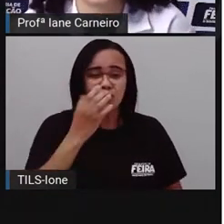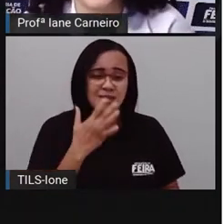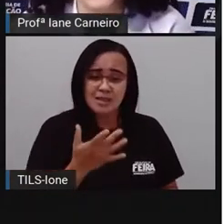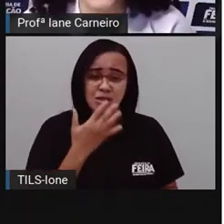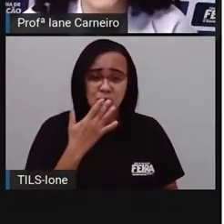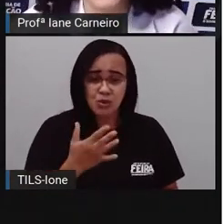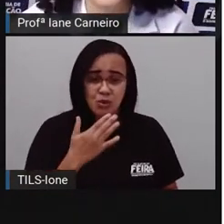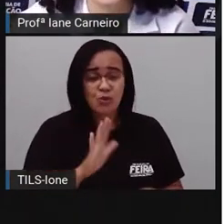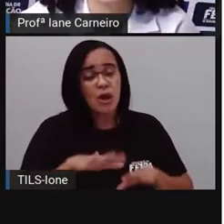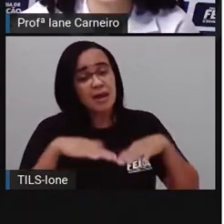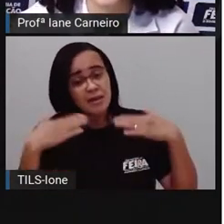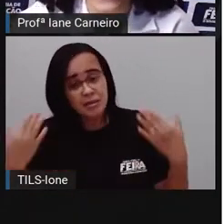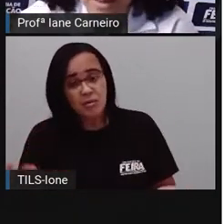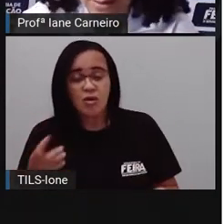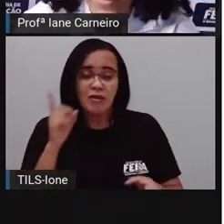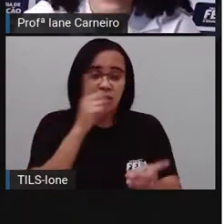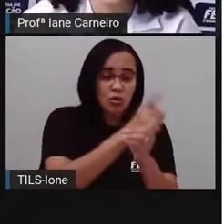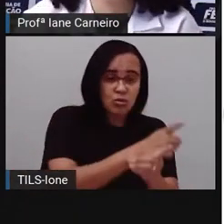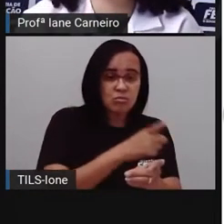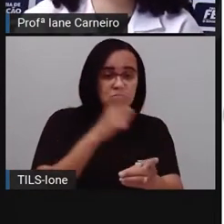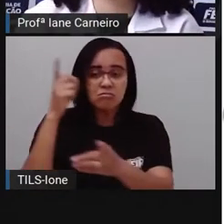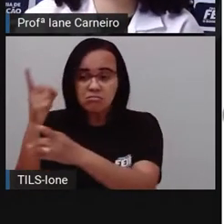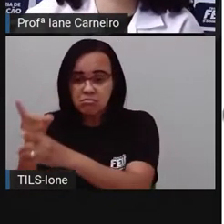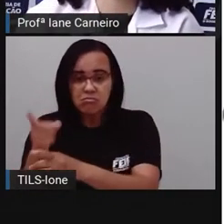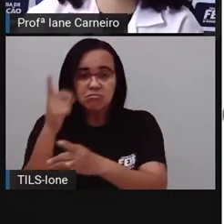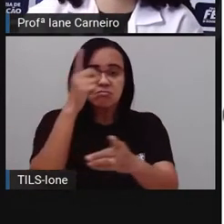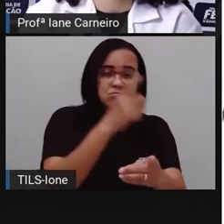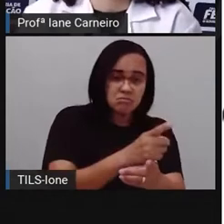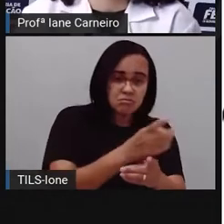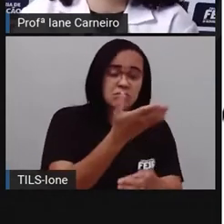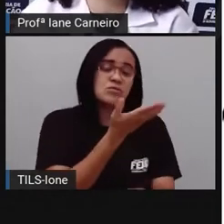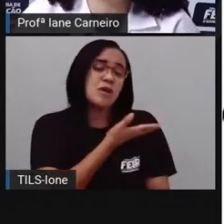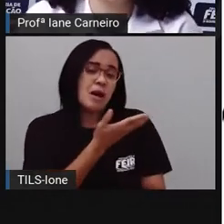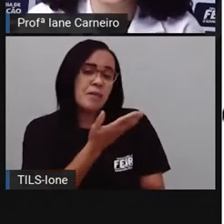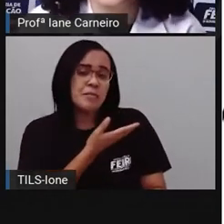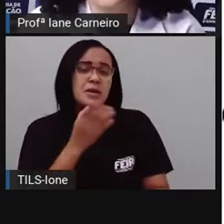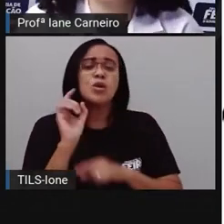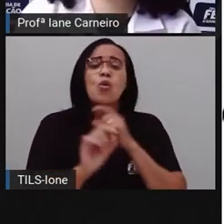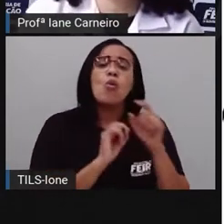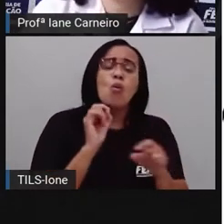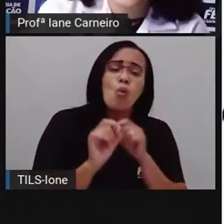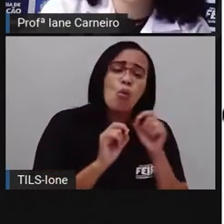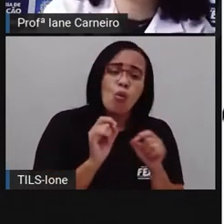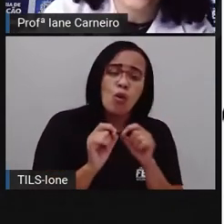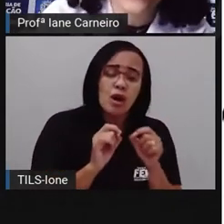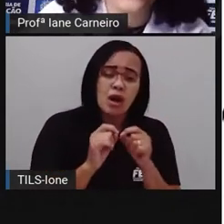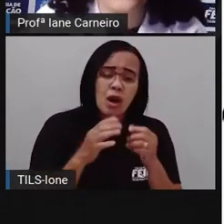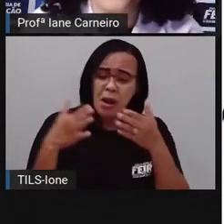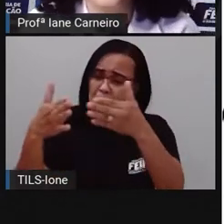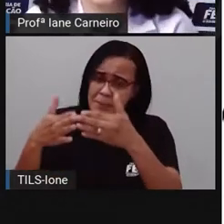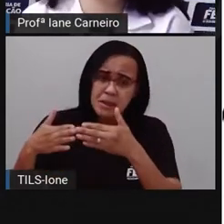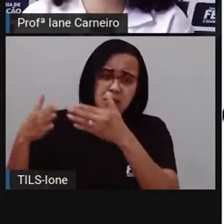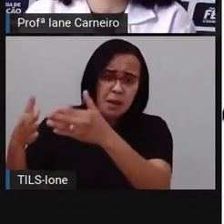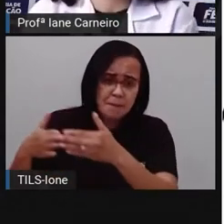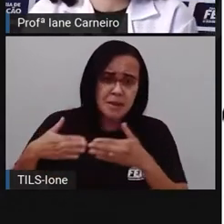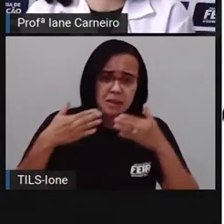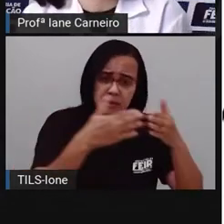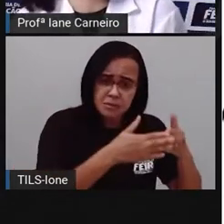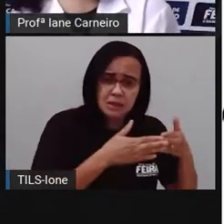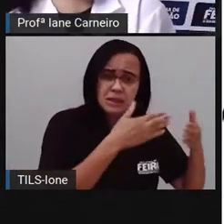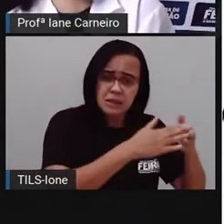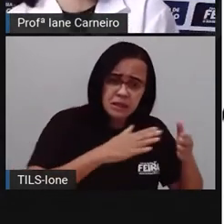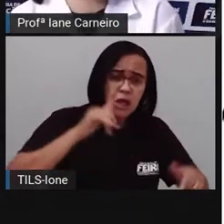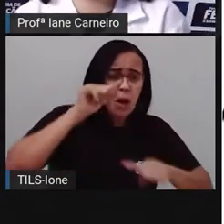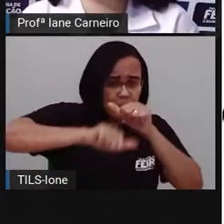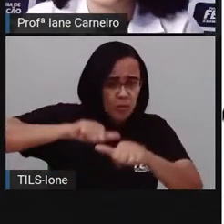decorrer do dia, o que é que ia acontecendo, né? Os amigos iam pedindo para que ele mudasse de cor, né? Um mandava ele